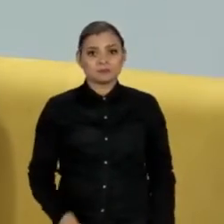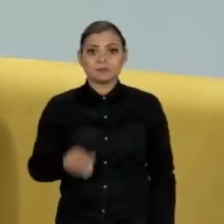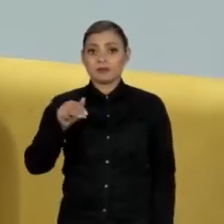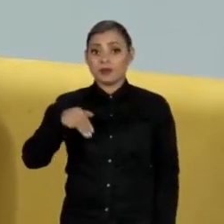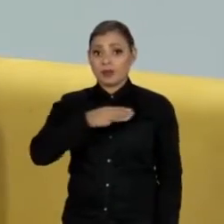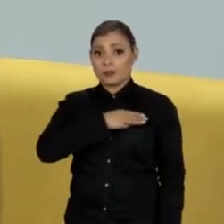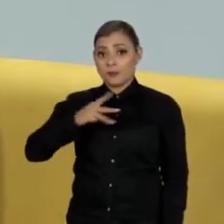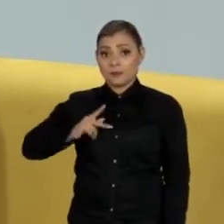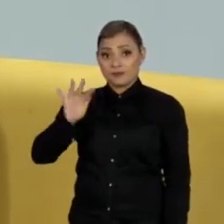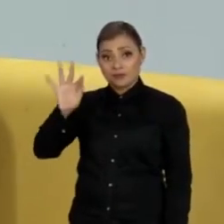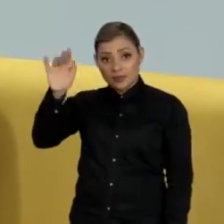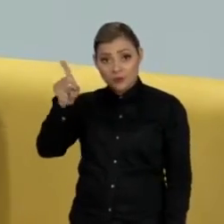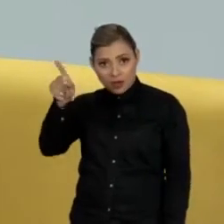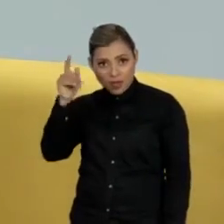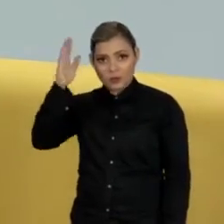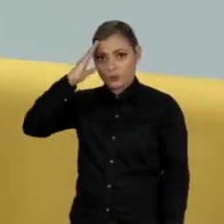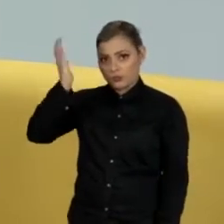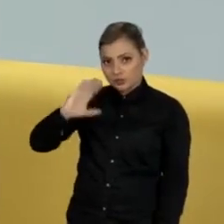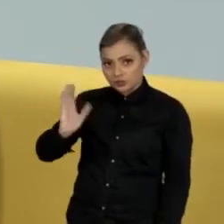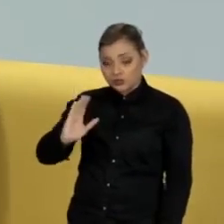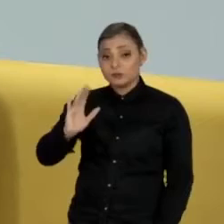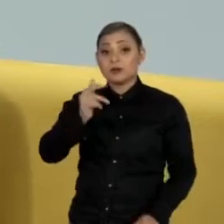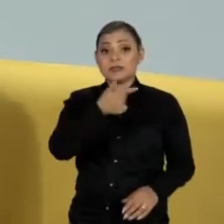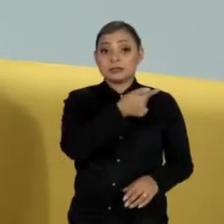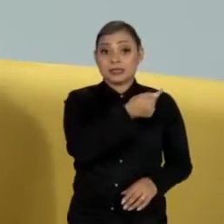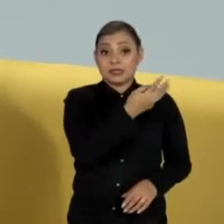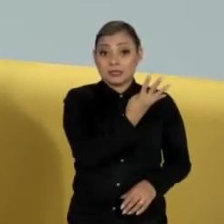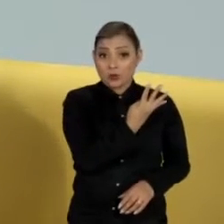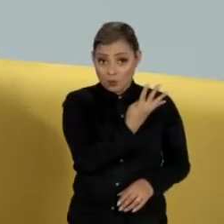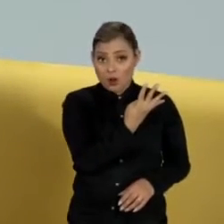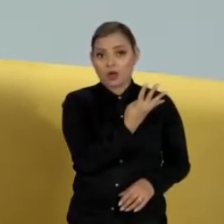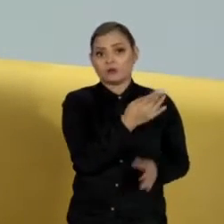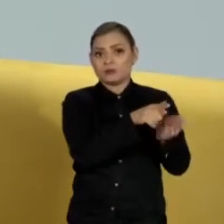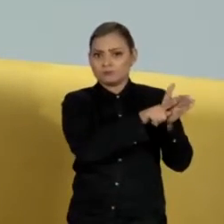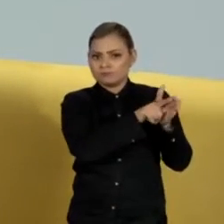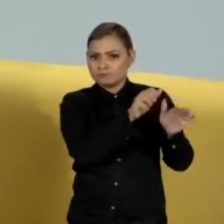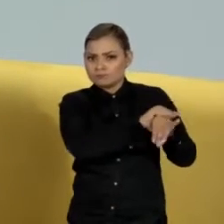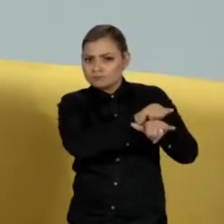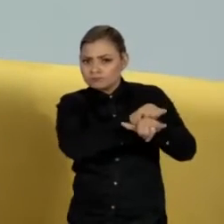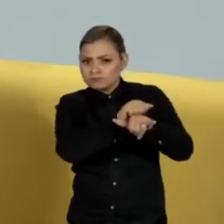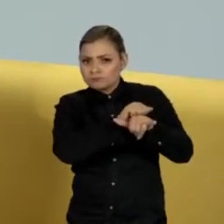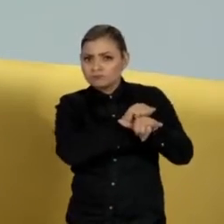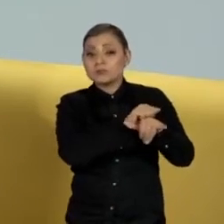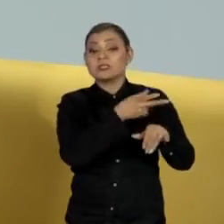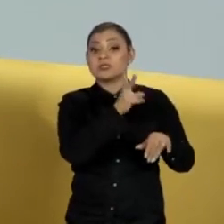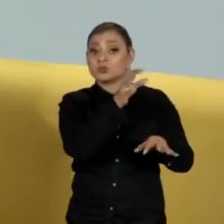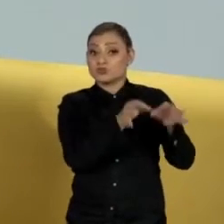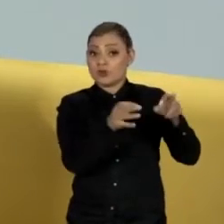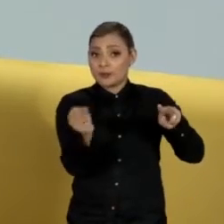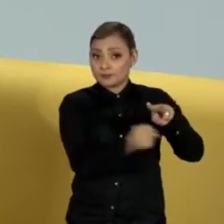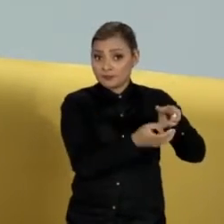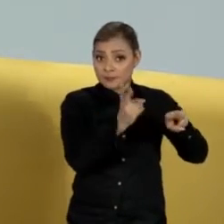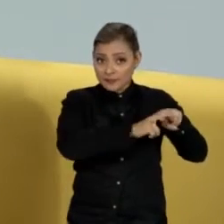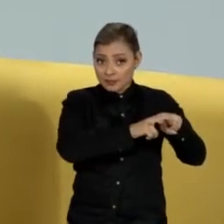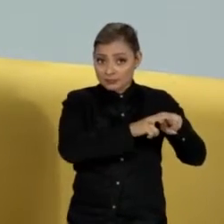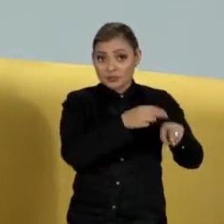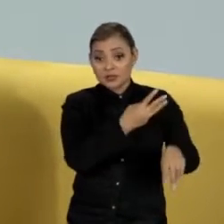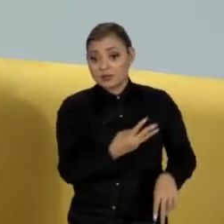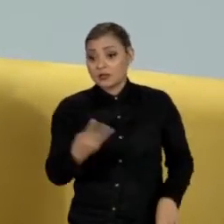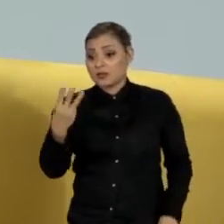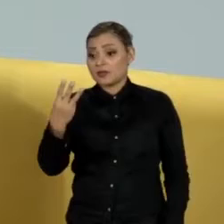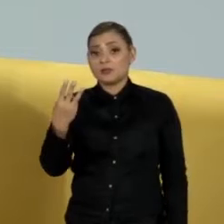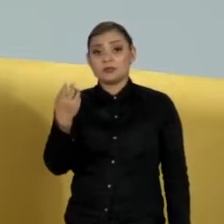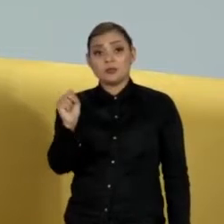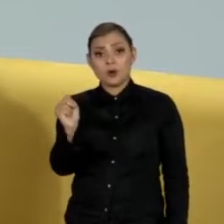Público Federal, em Curitiba, estima que dos 74 réus da Operação Lava Jato, condenados em segunda instância, pelo menos 38